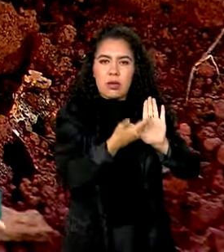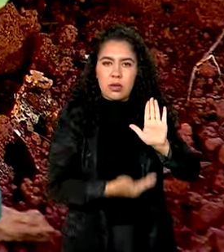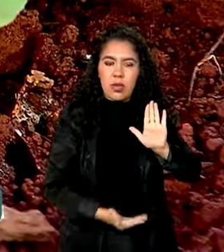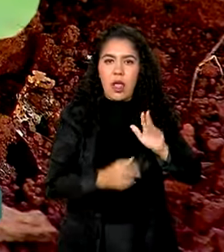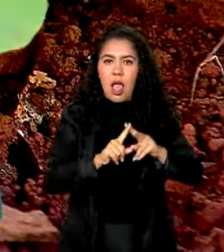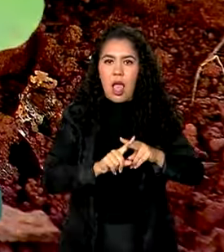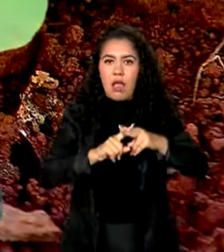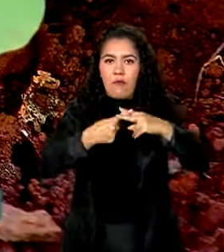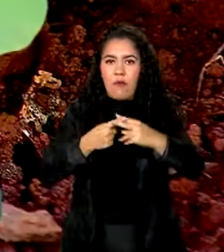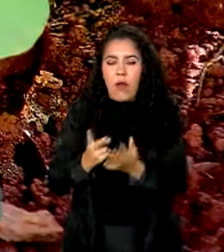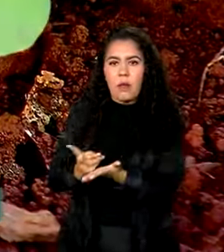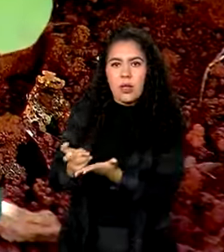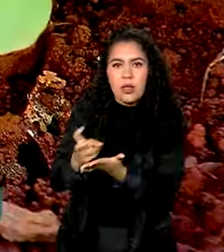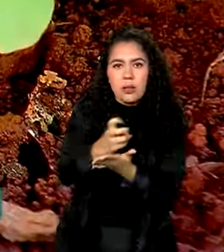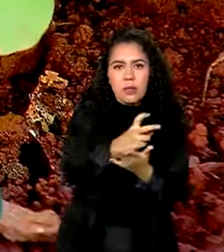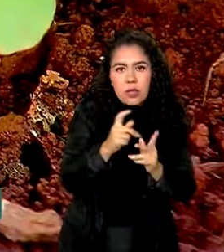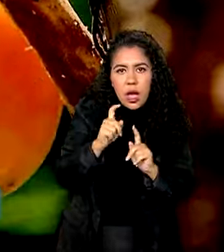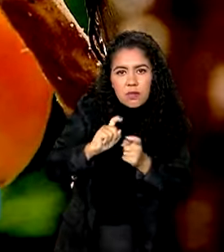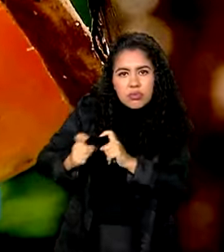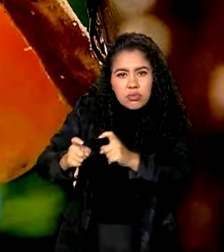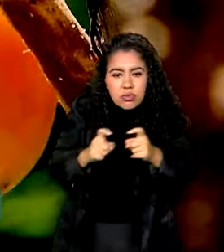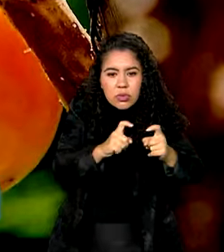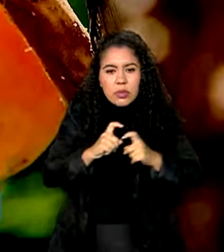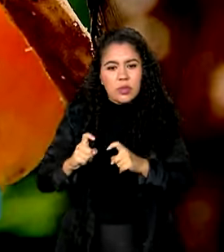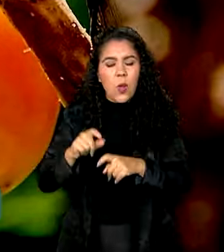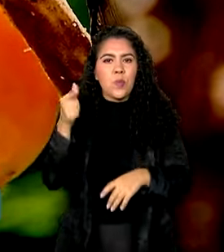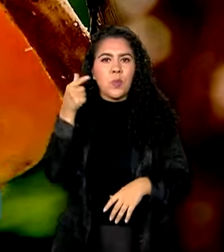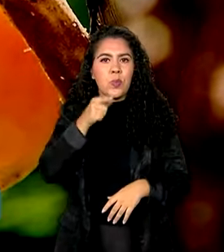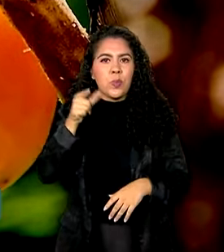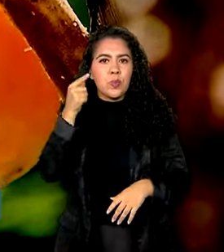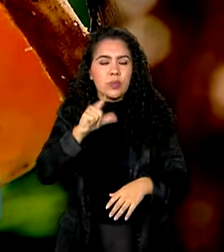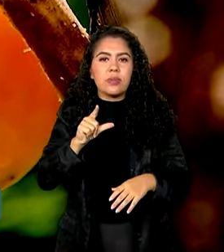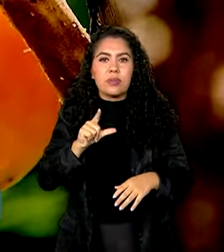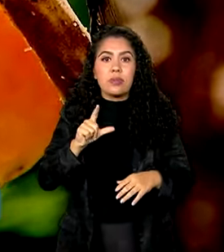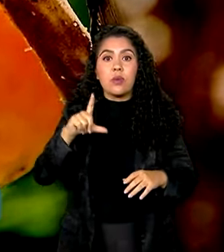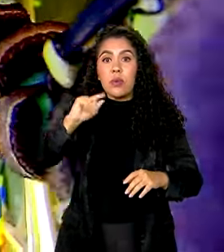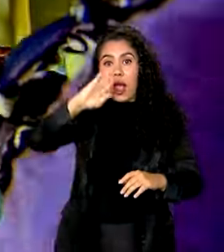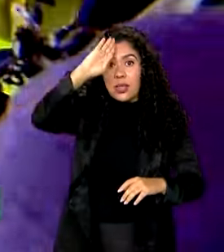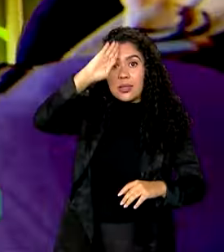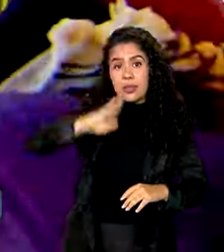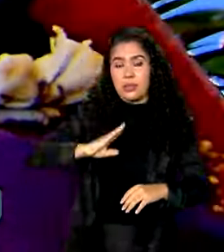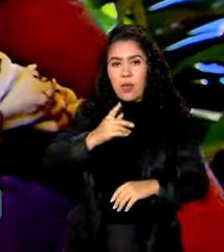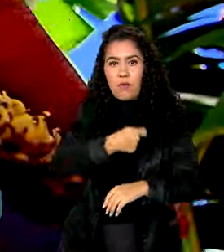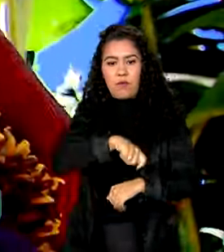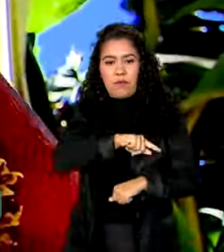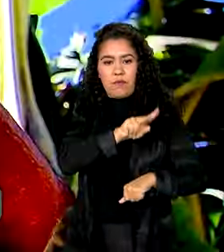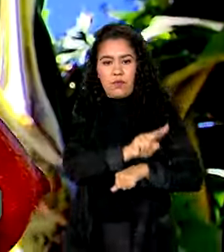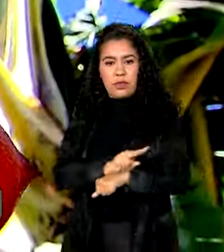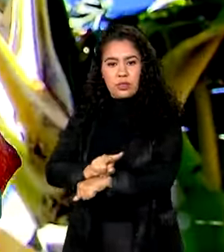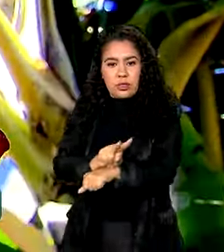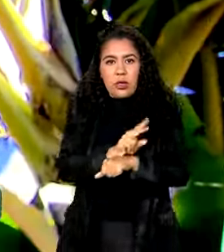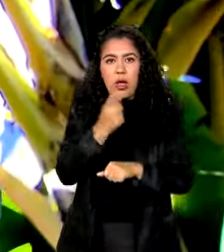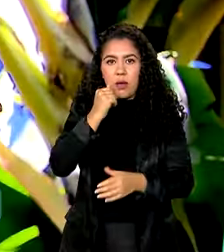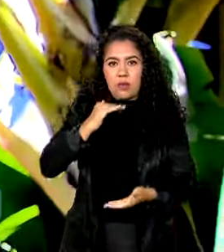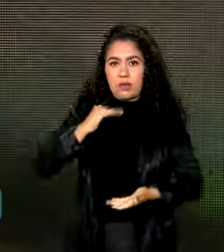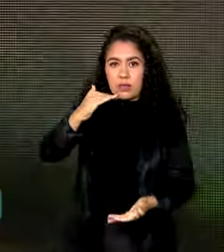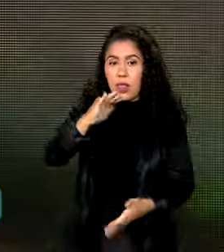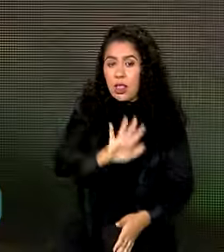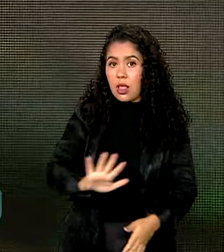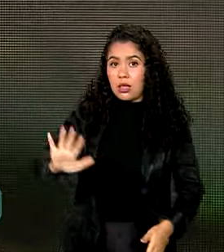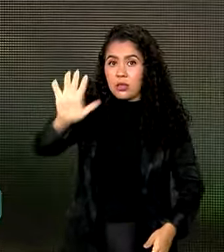in natura e minimamente processados ganharam isenção fiscal na Cesta Básica Nacional de Alimentos.